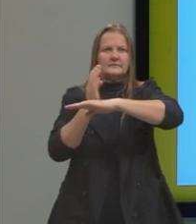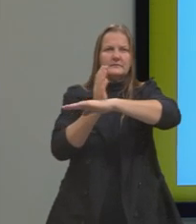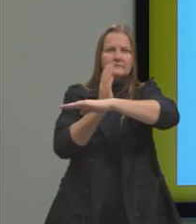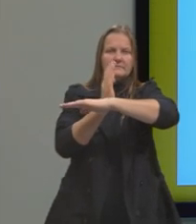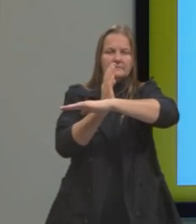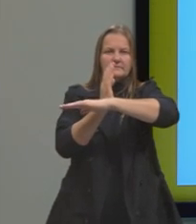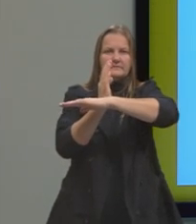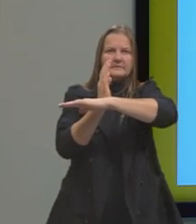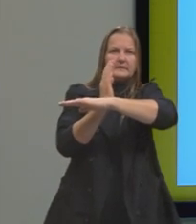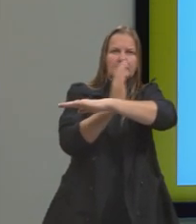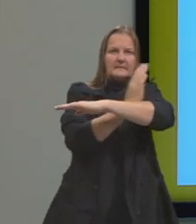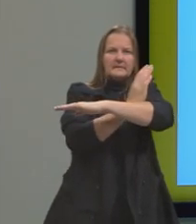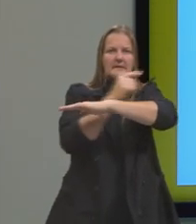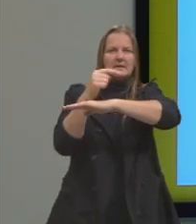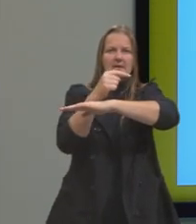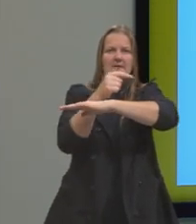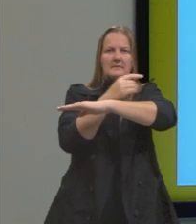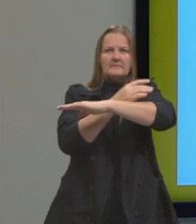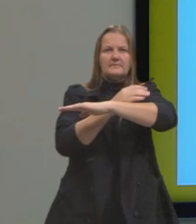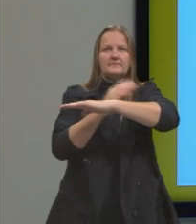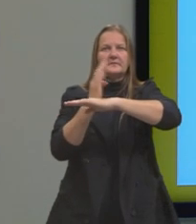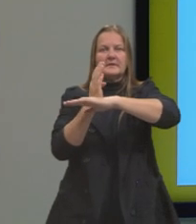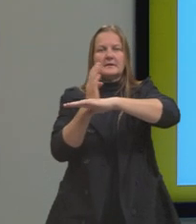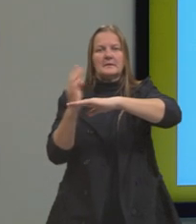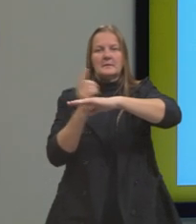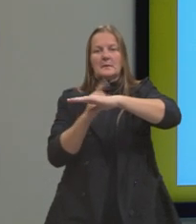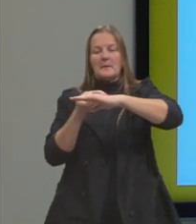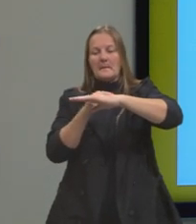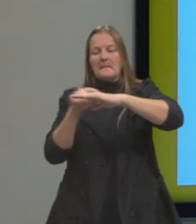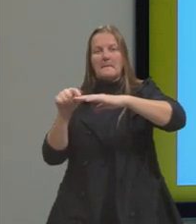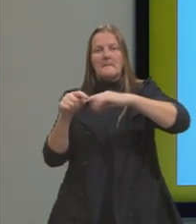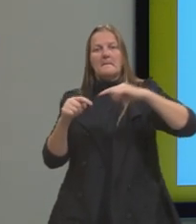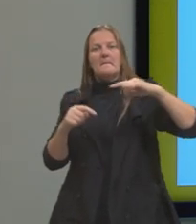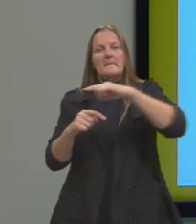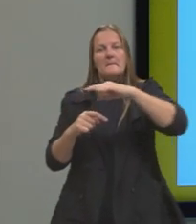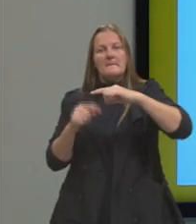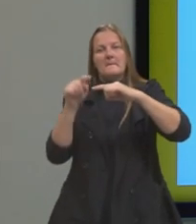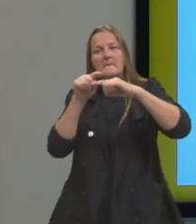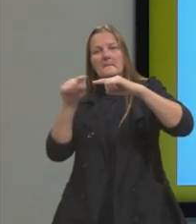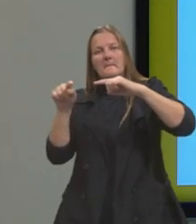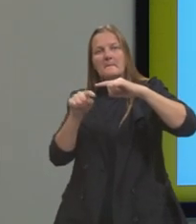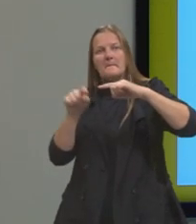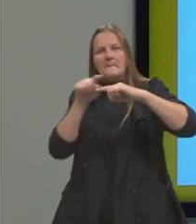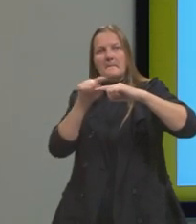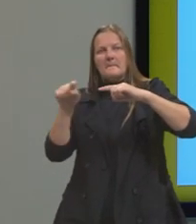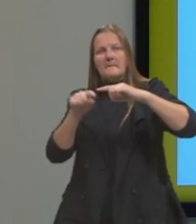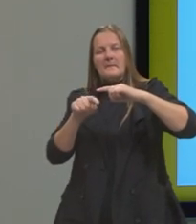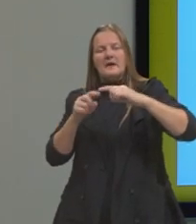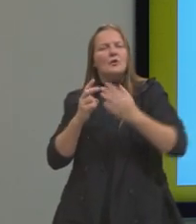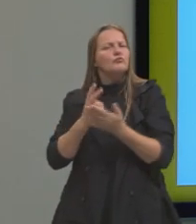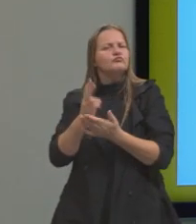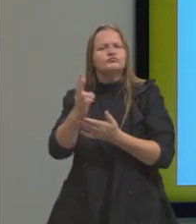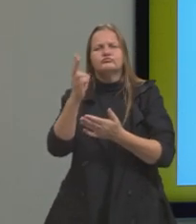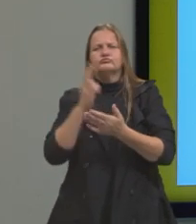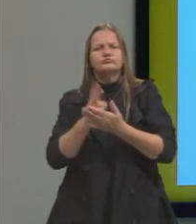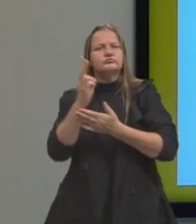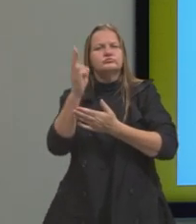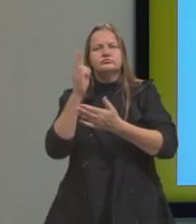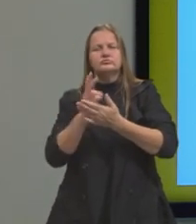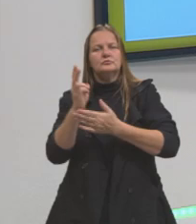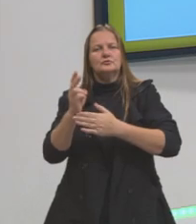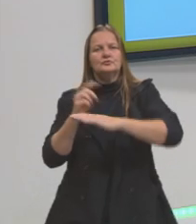Essa flechinha aqui, nesse cantinho aqui, significa, então, que a reta continua. Nós temos que ter, por ideia, então, que existe uma